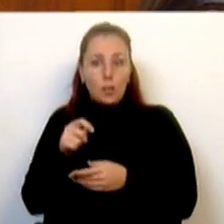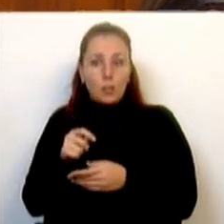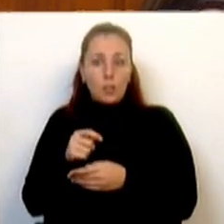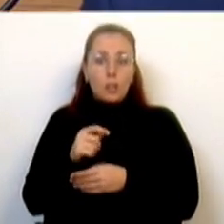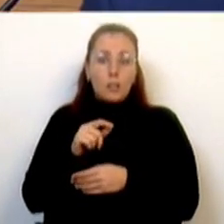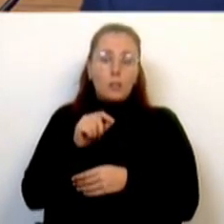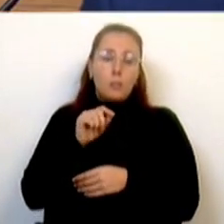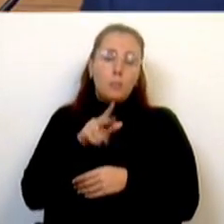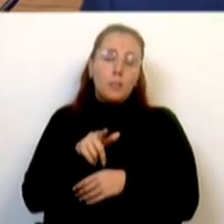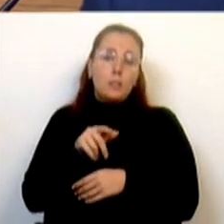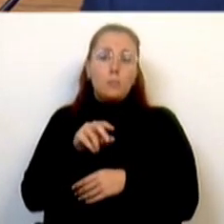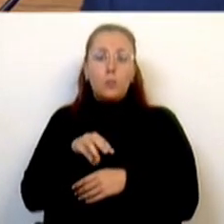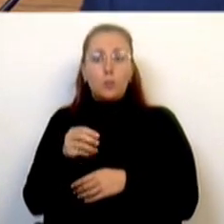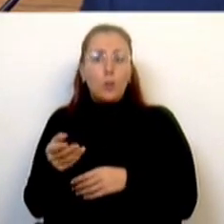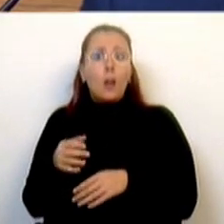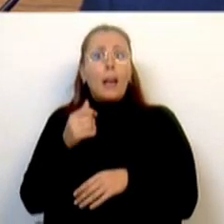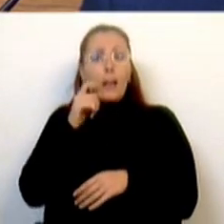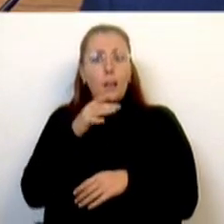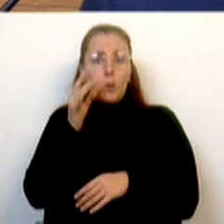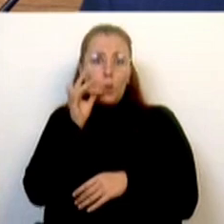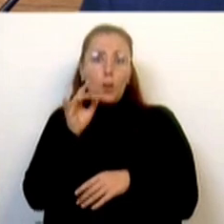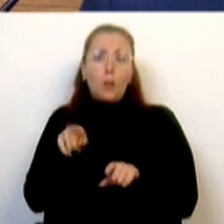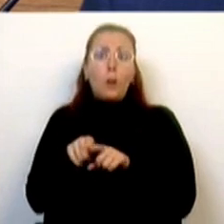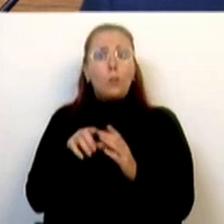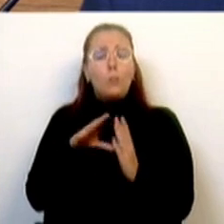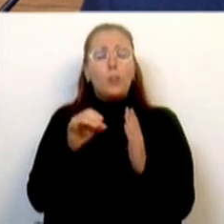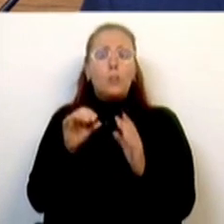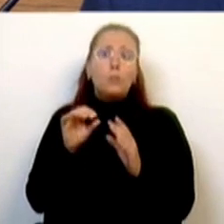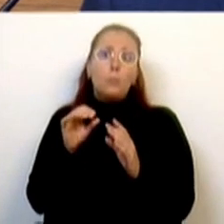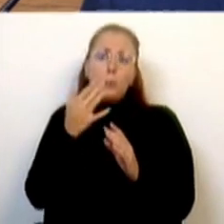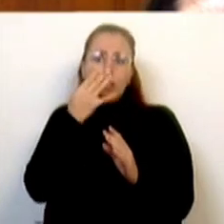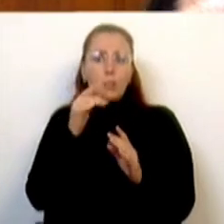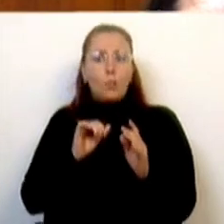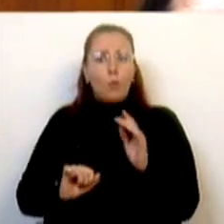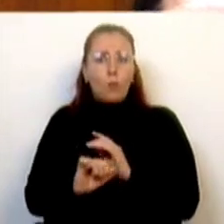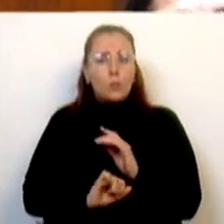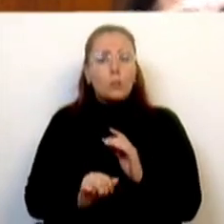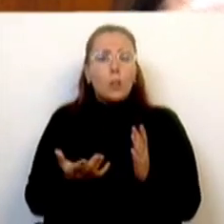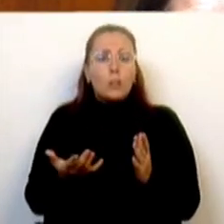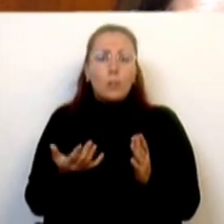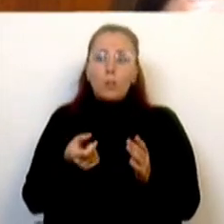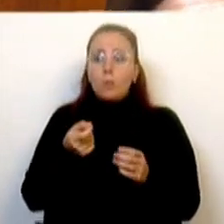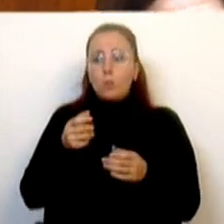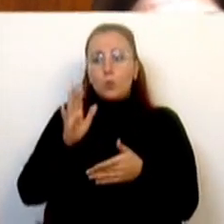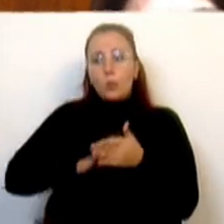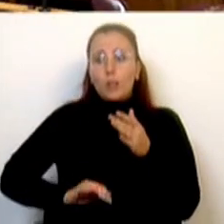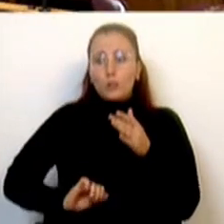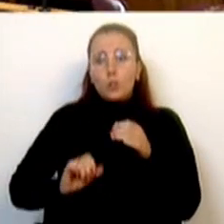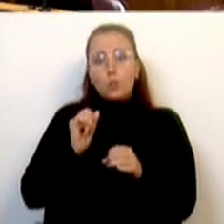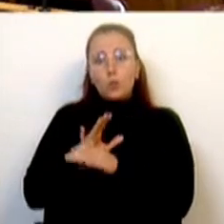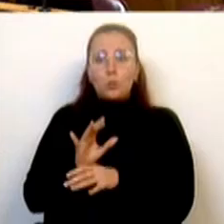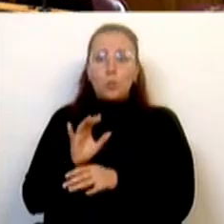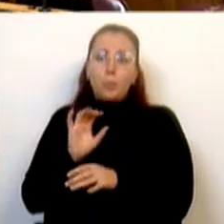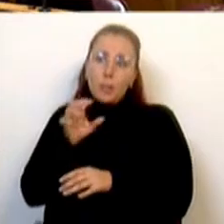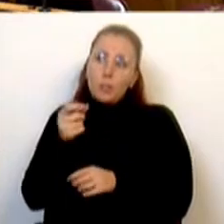milhões de euros à Ucrânia? Foi mesmo a Hungria o vosso Estado inspirador? Portanto, se calhar, tem que falar com os vossos parceiros nesse